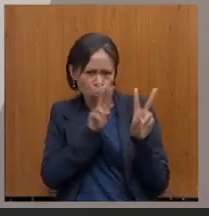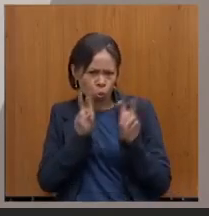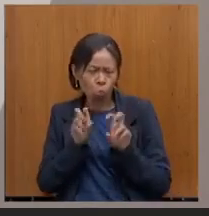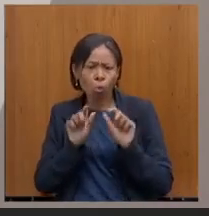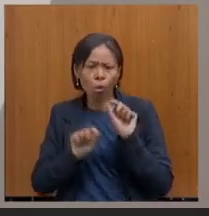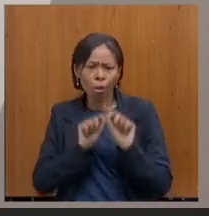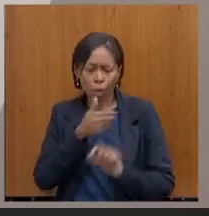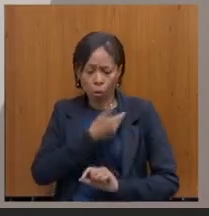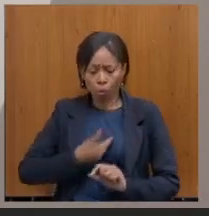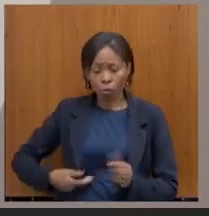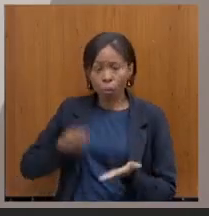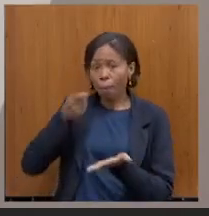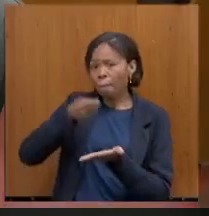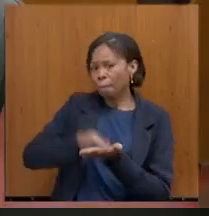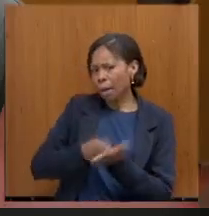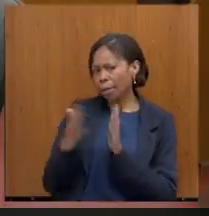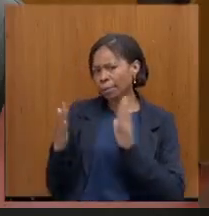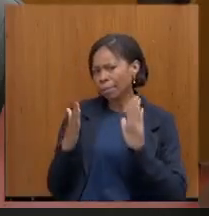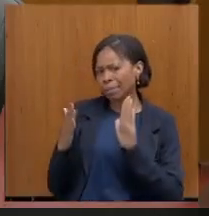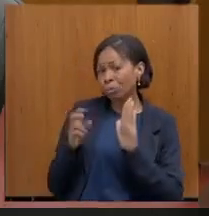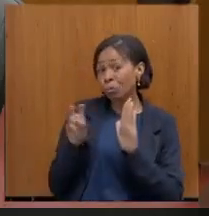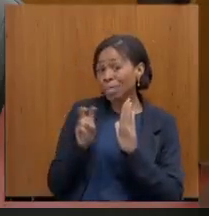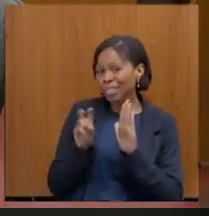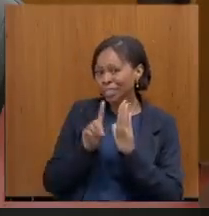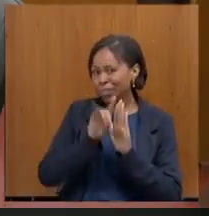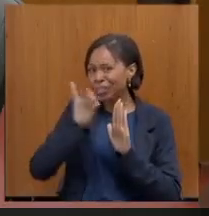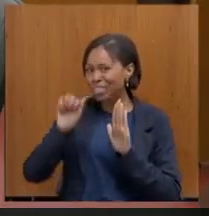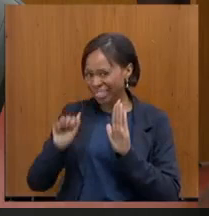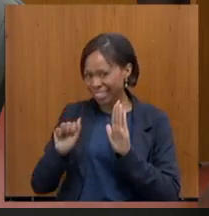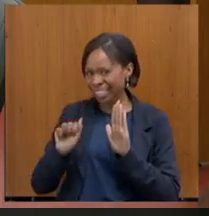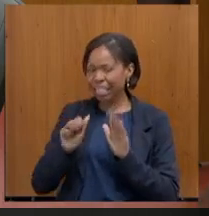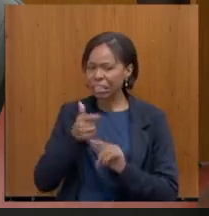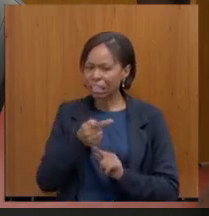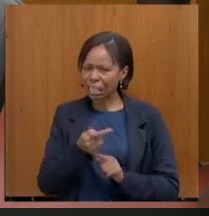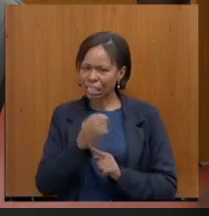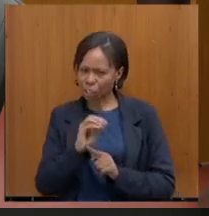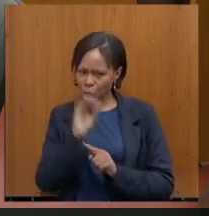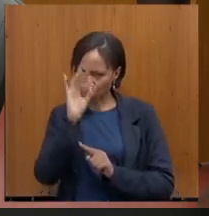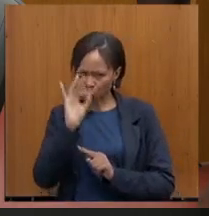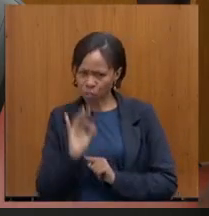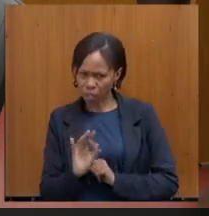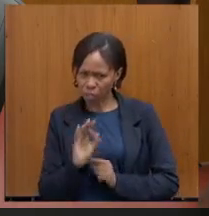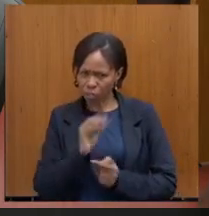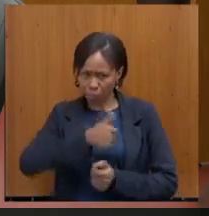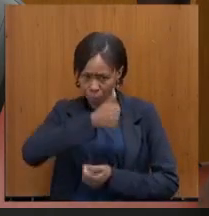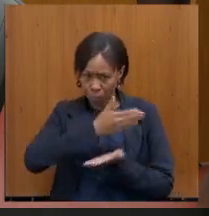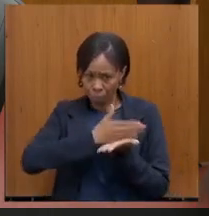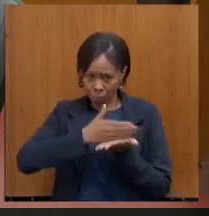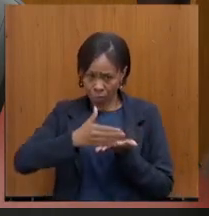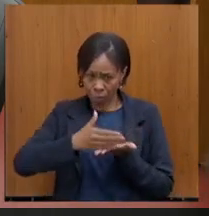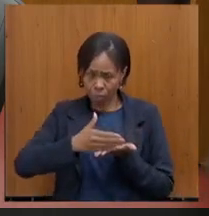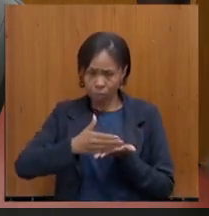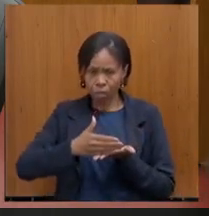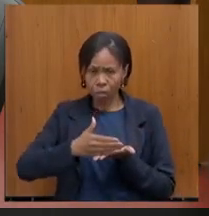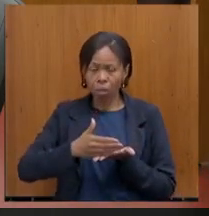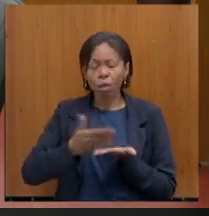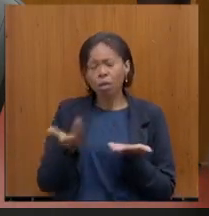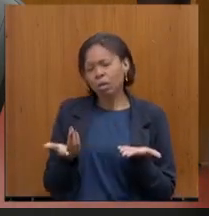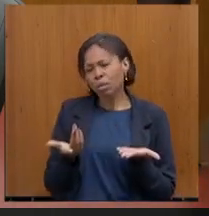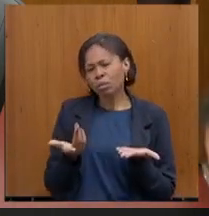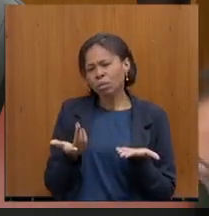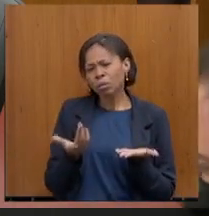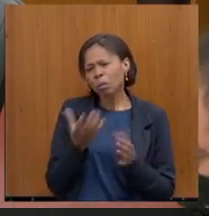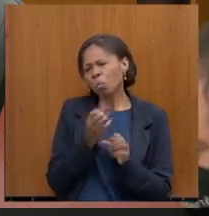dentro do quinto dia útil uma previsão de 70% na primeira parcela. É, quase 70%. Isso representa